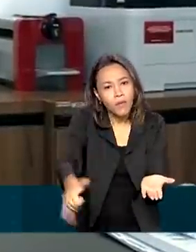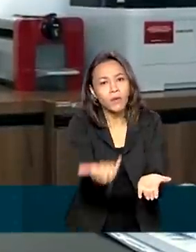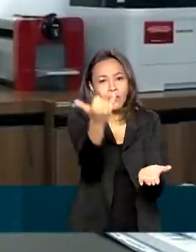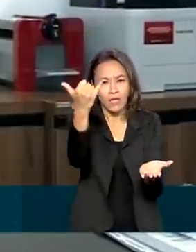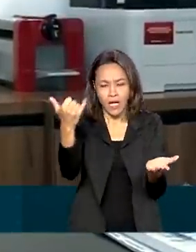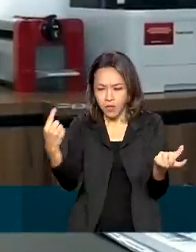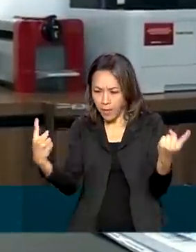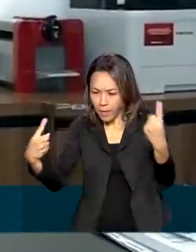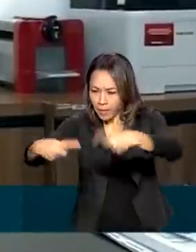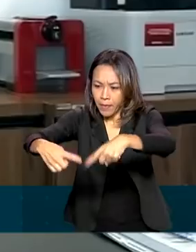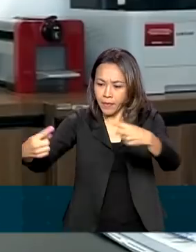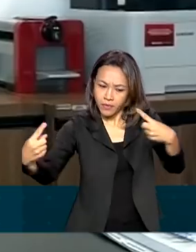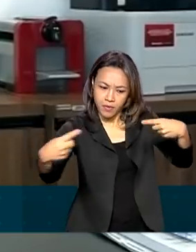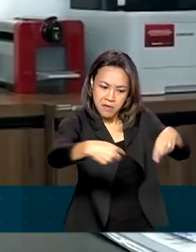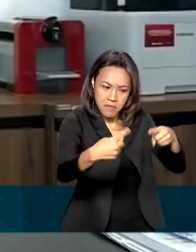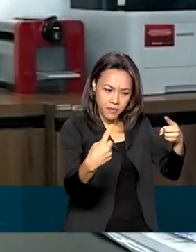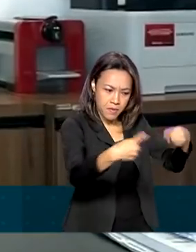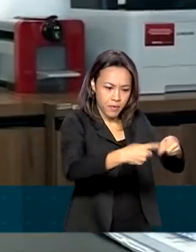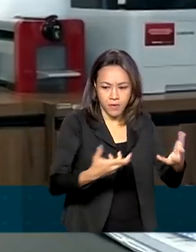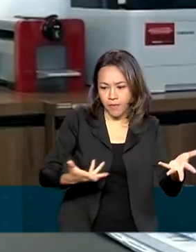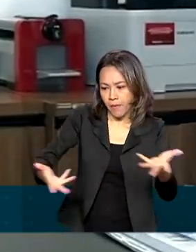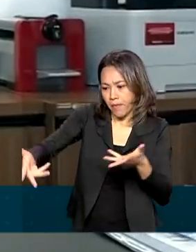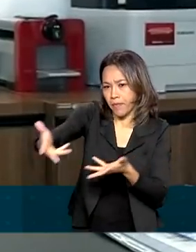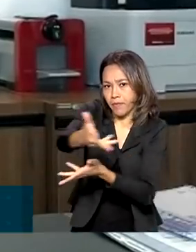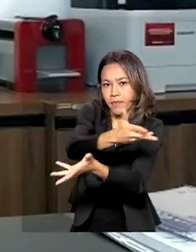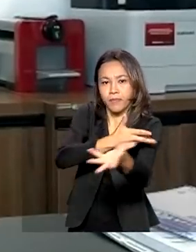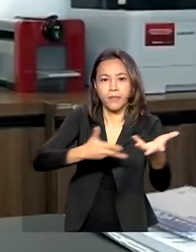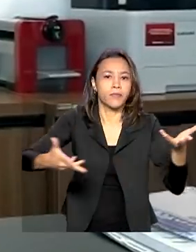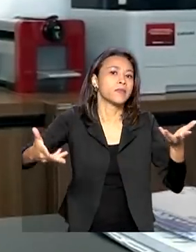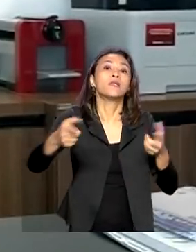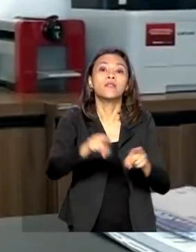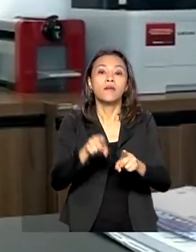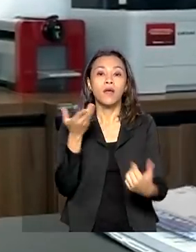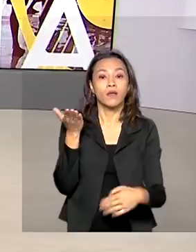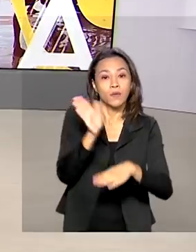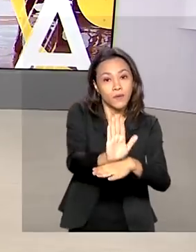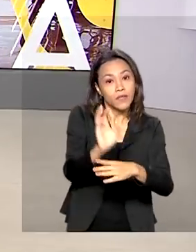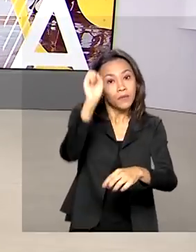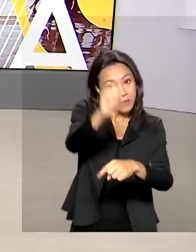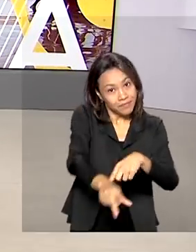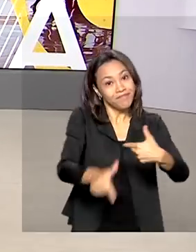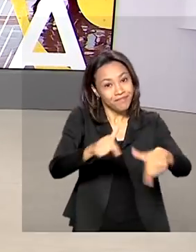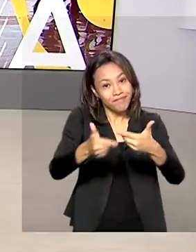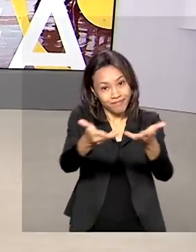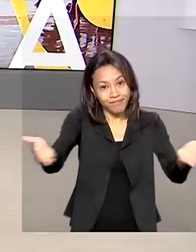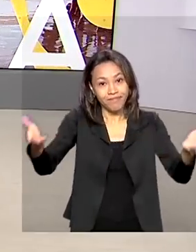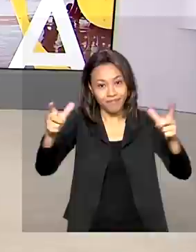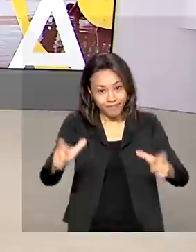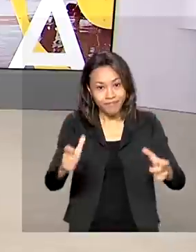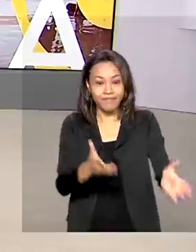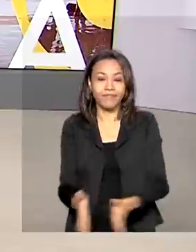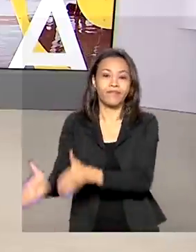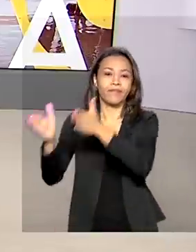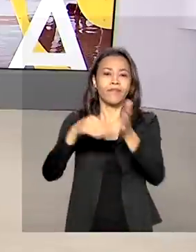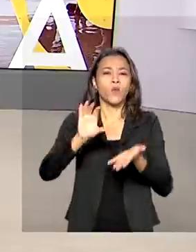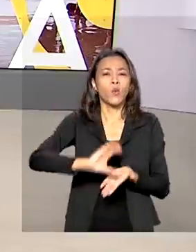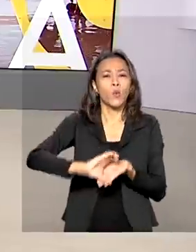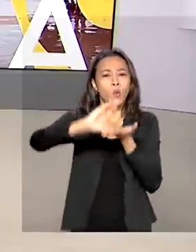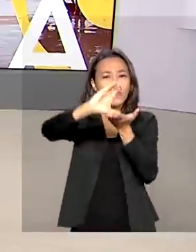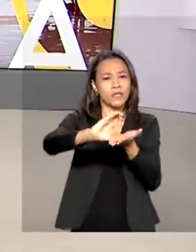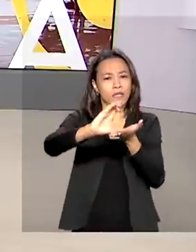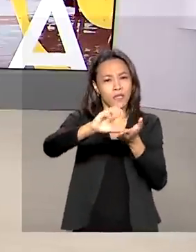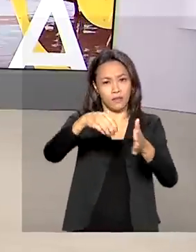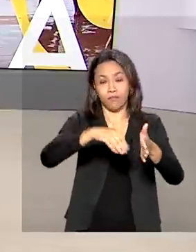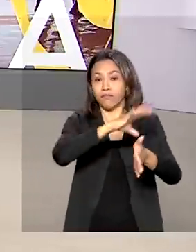competitividade, além de contribuir com a geração de emprego e renda local. O Conselho Nacional da Amazônia Legal se